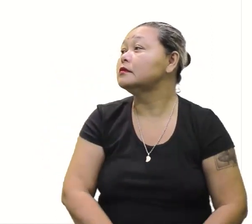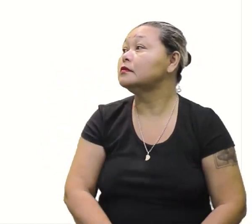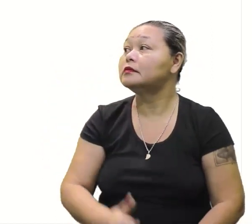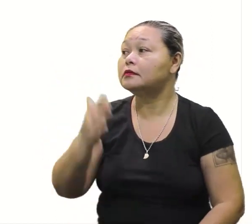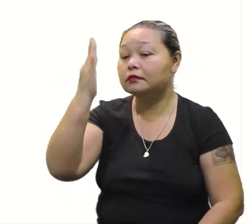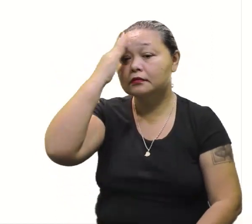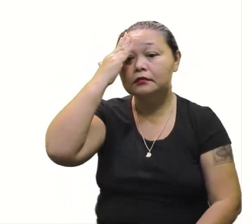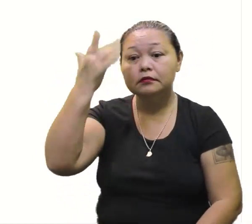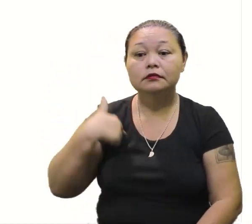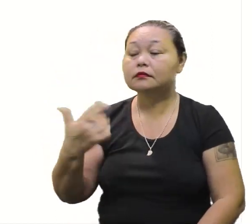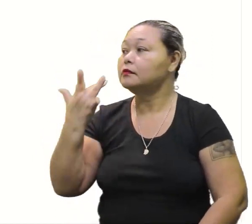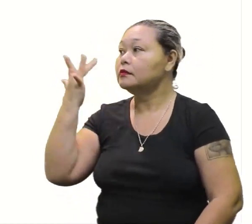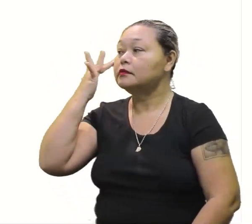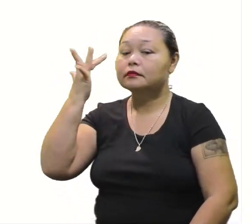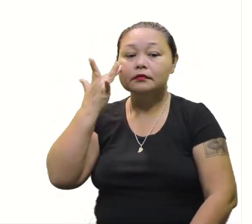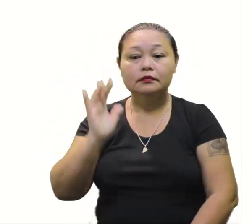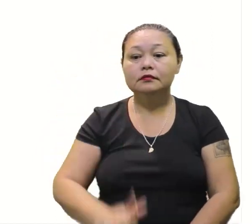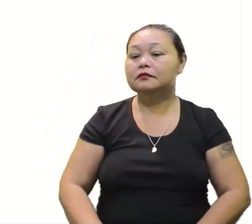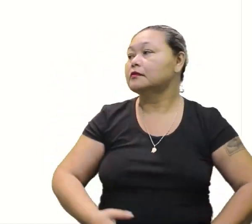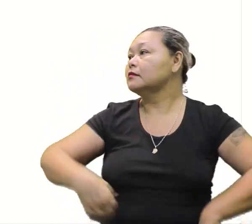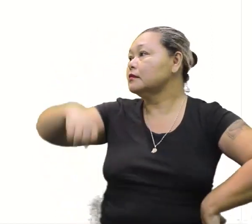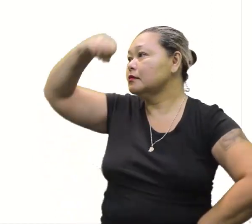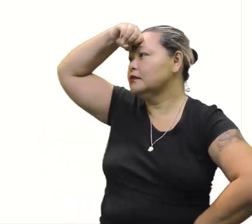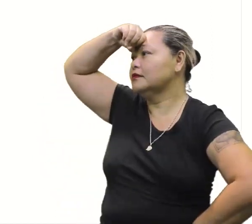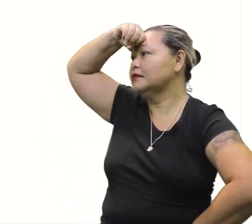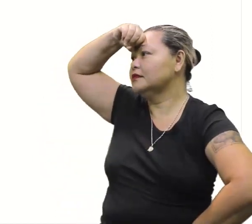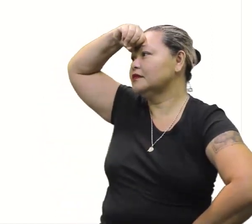Sabe qual é a professora Aldelina? Qual tanque enche primeiro?